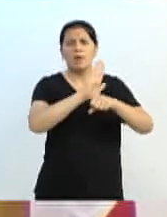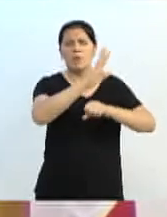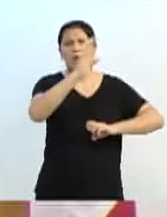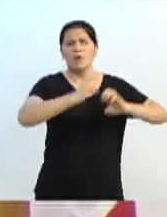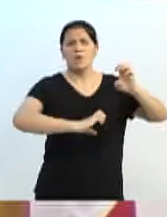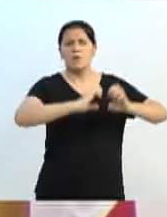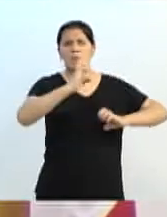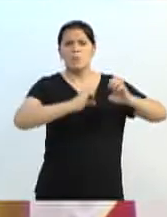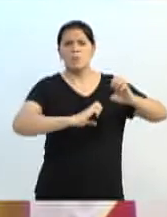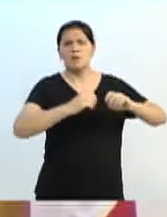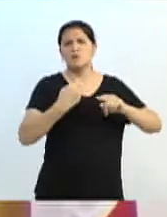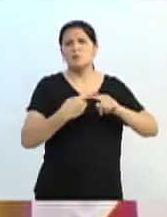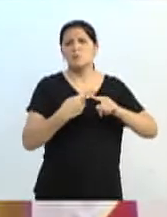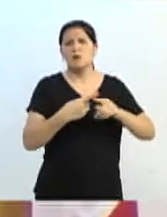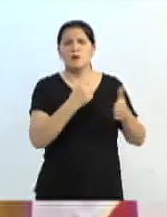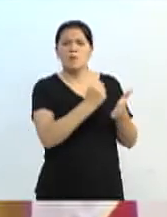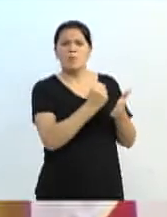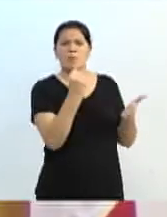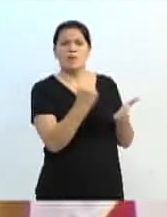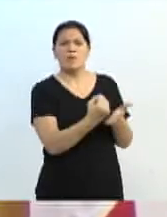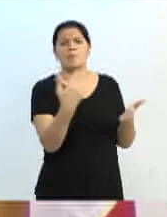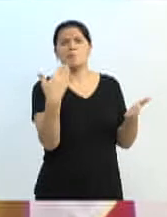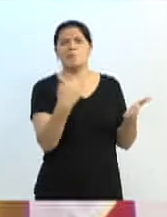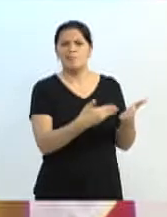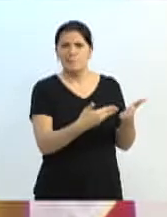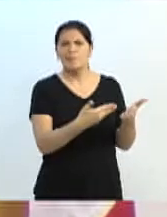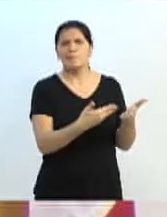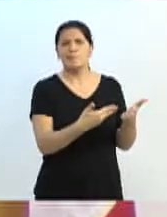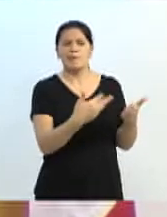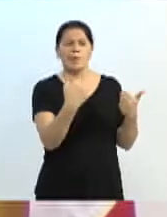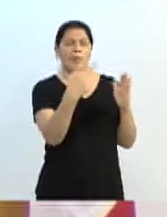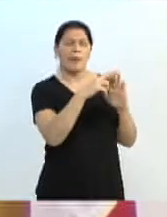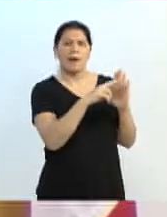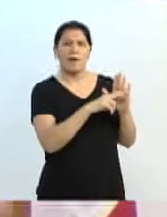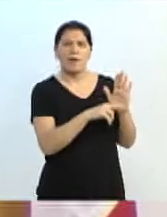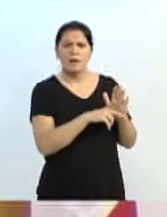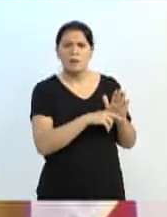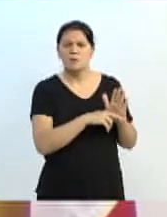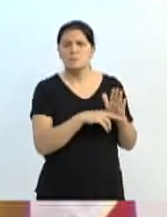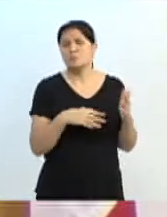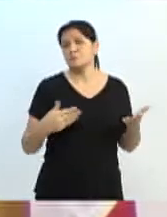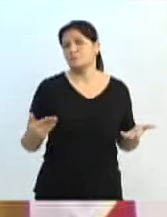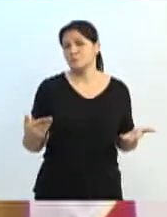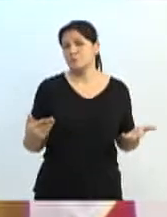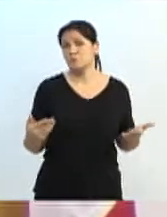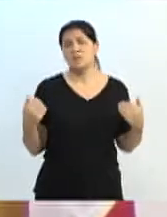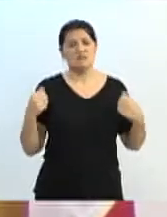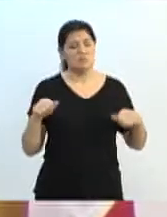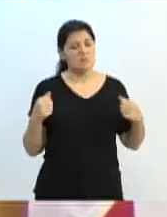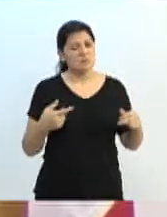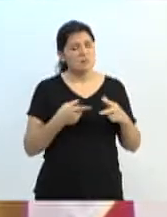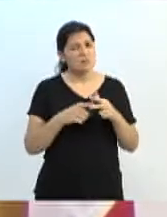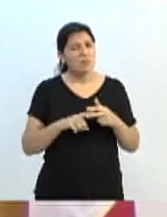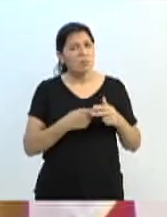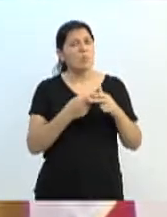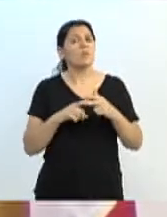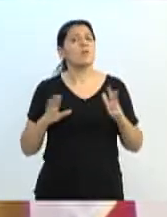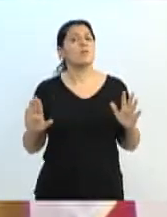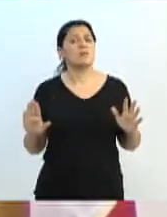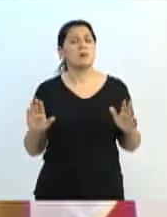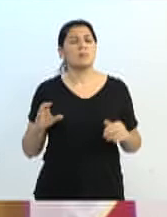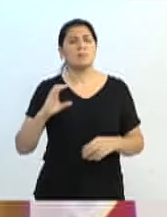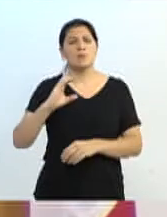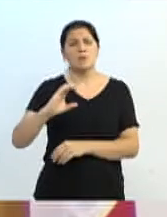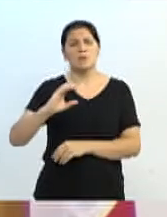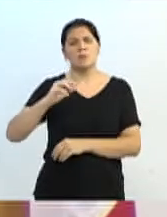força de cláusula contratual. Ótimo, perfeito. Mas nós temos que resolver essa questão. A CPI,